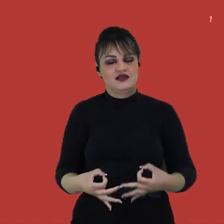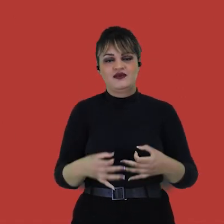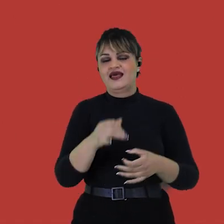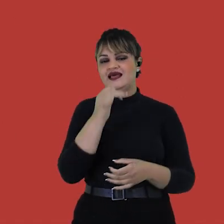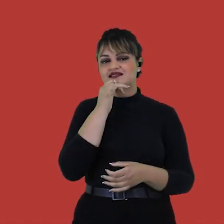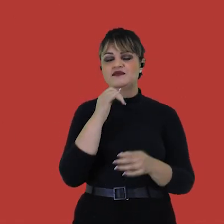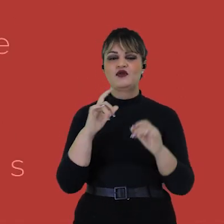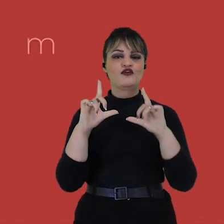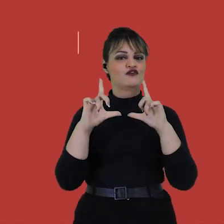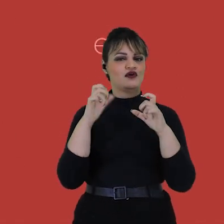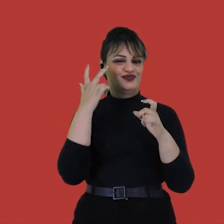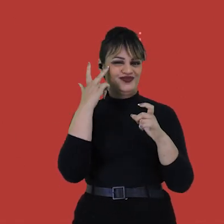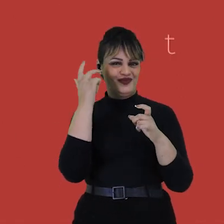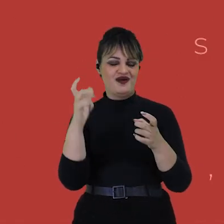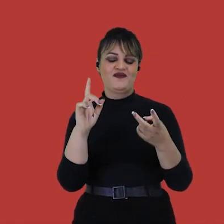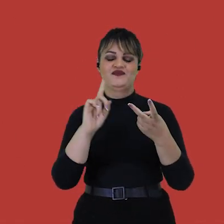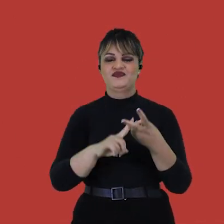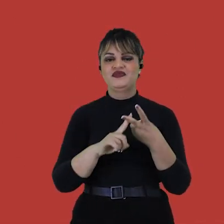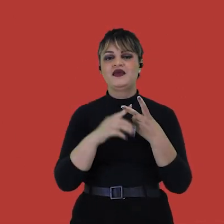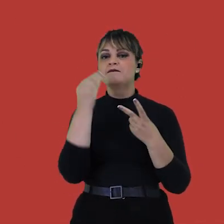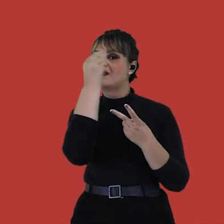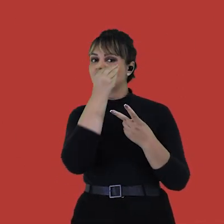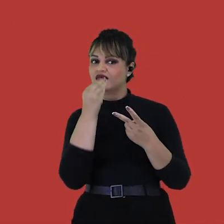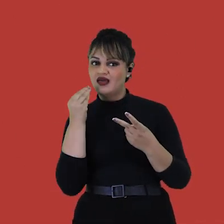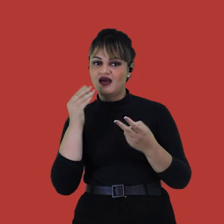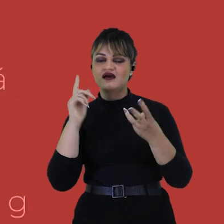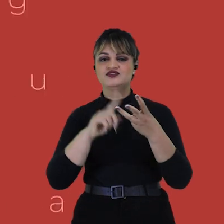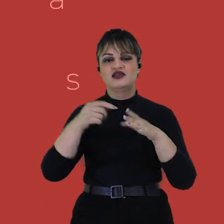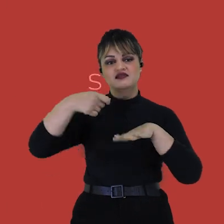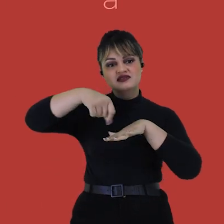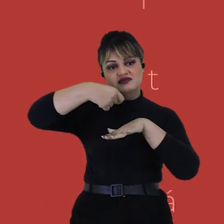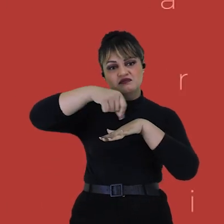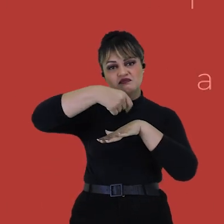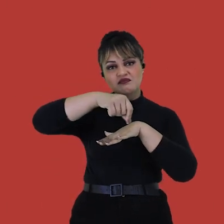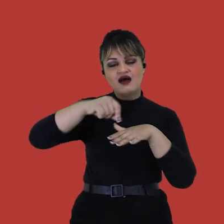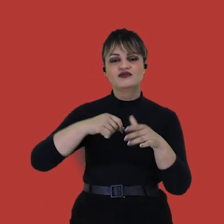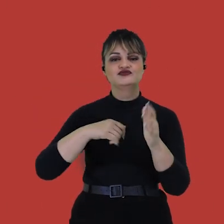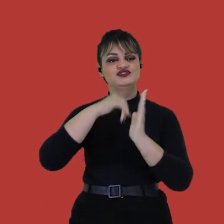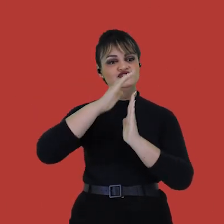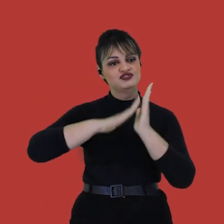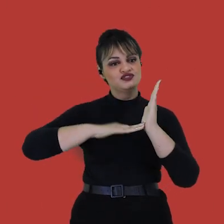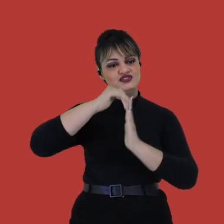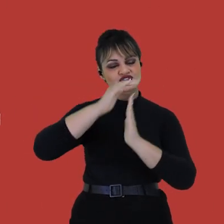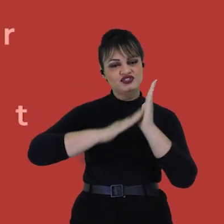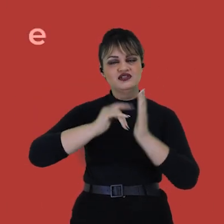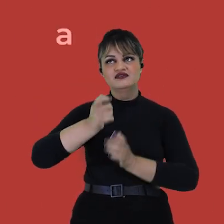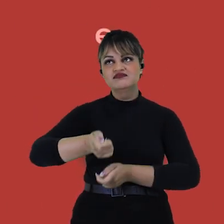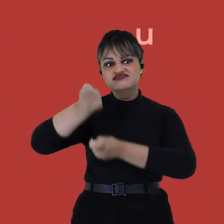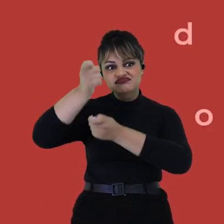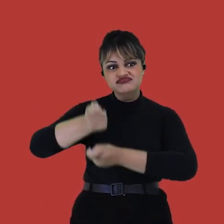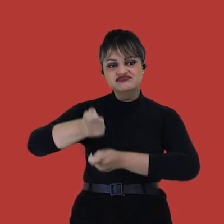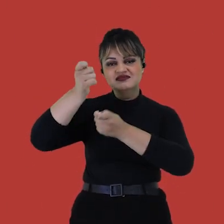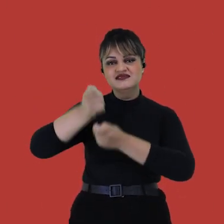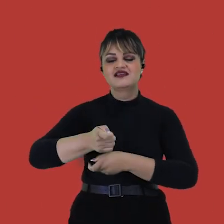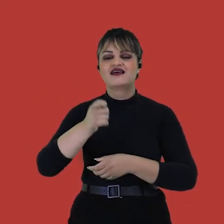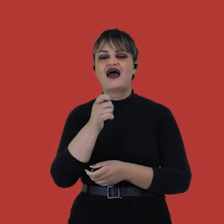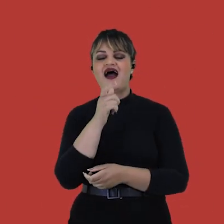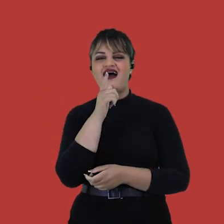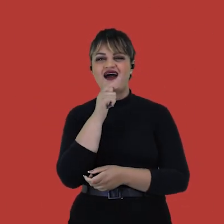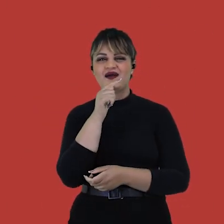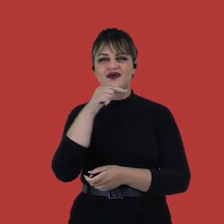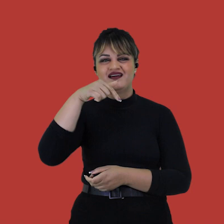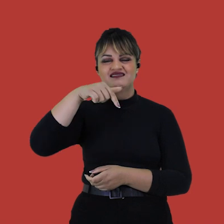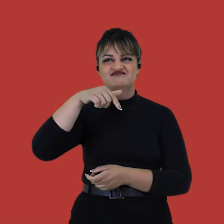adequado. Fotografias tradicionais, maquiagem, esmalte, tinta, vernizes e solventes,